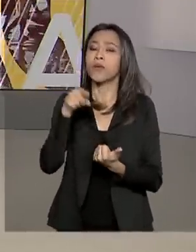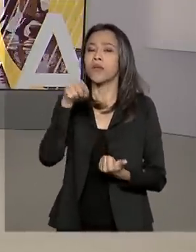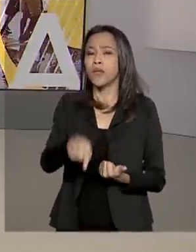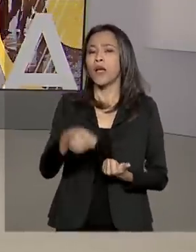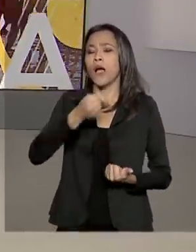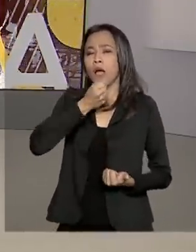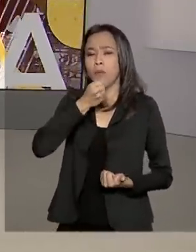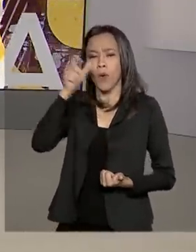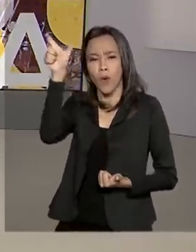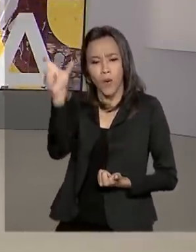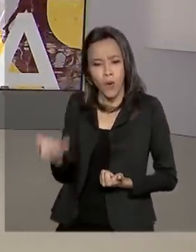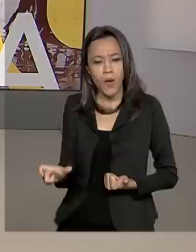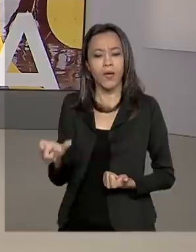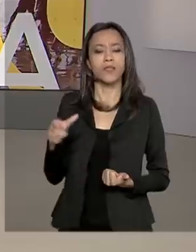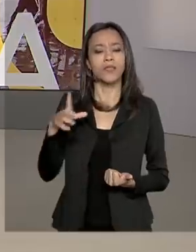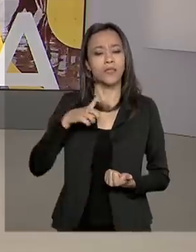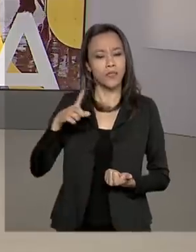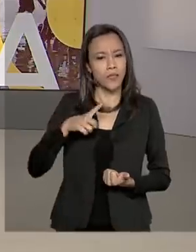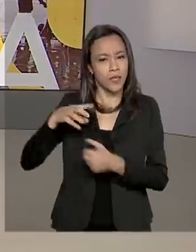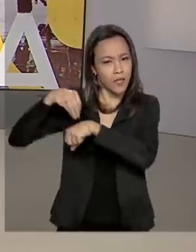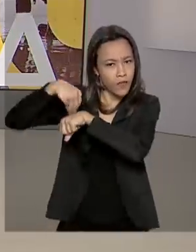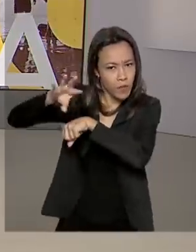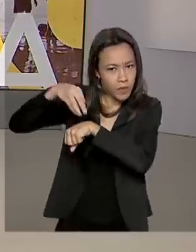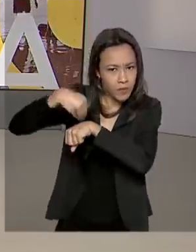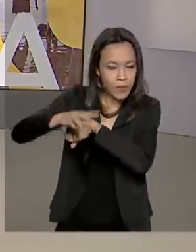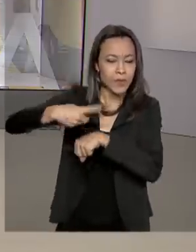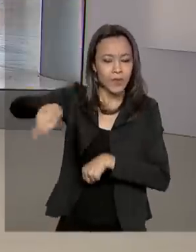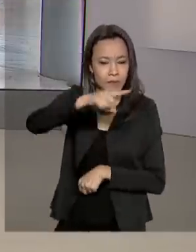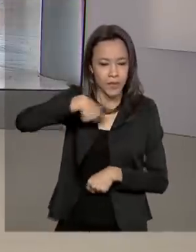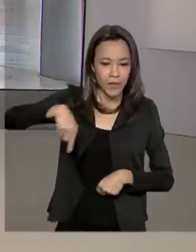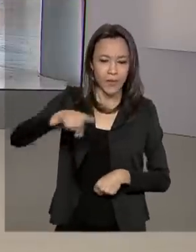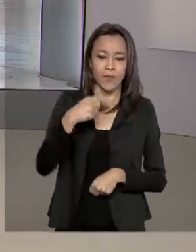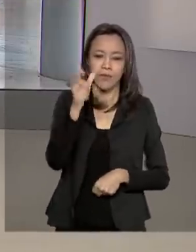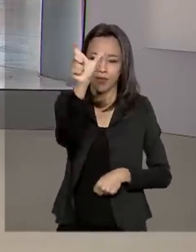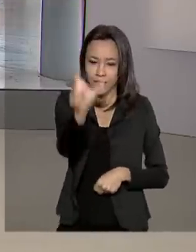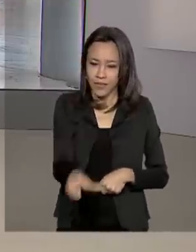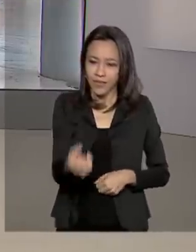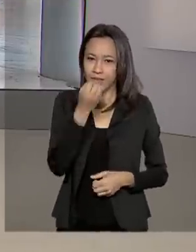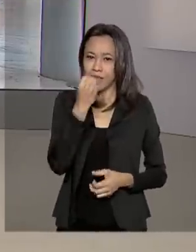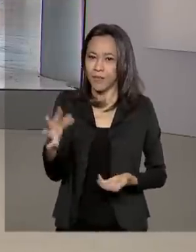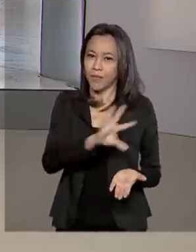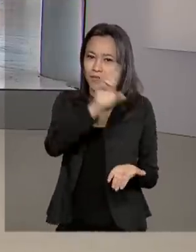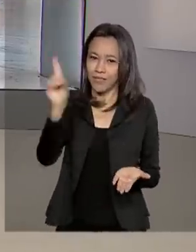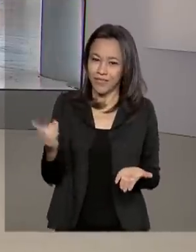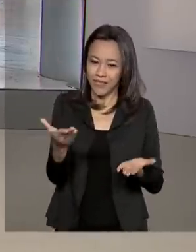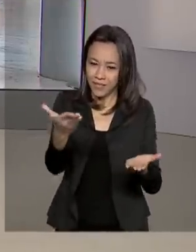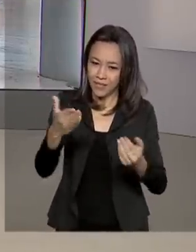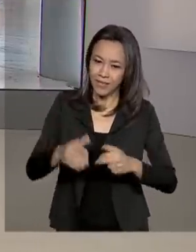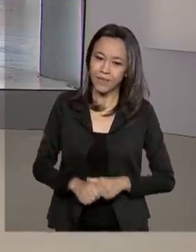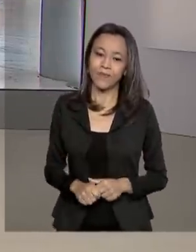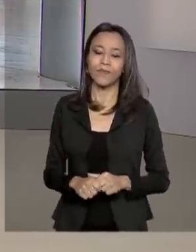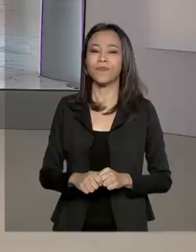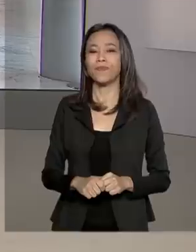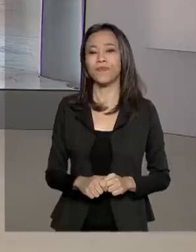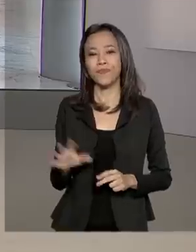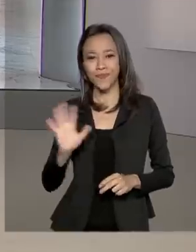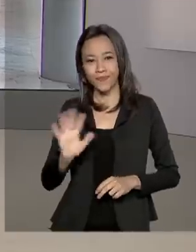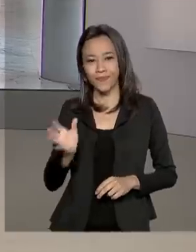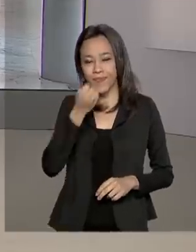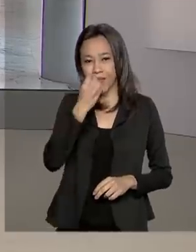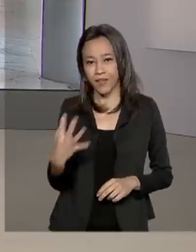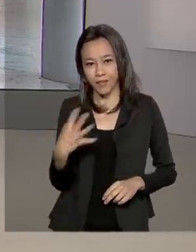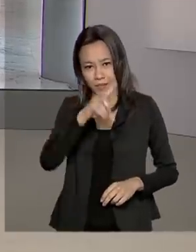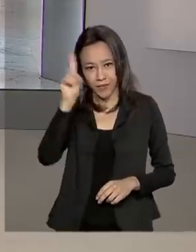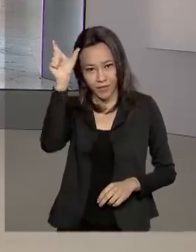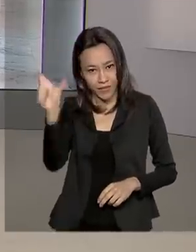repórter Luciana Colares de Holanda traz as informações para a gente ao vivo. Bom dia, Luciana. Oi, Ana. Bom dia